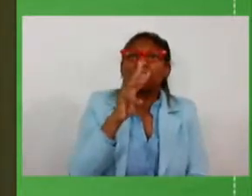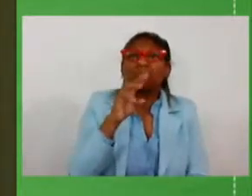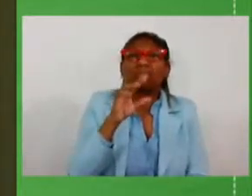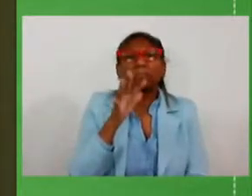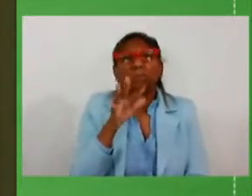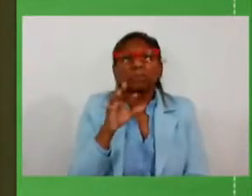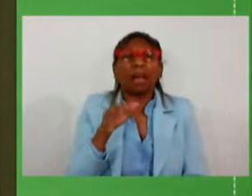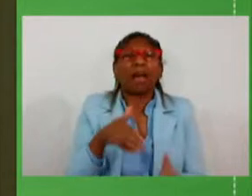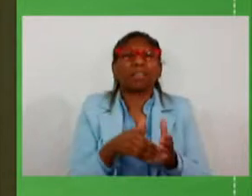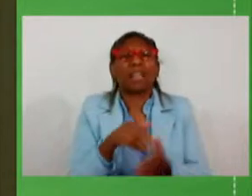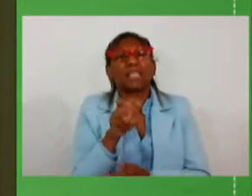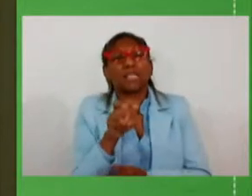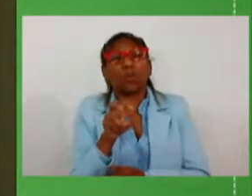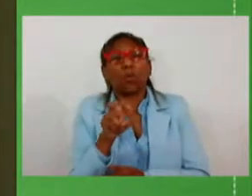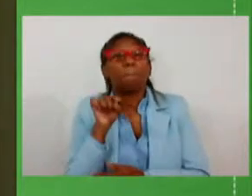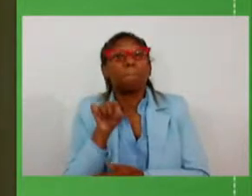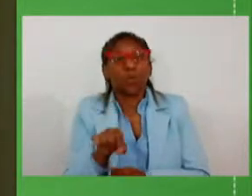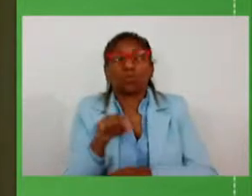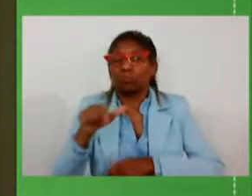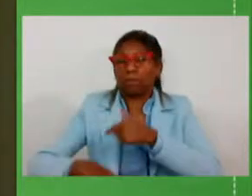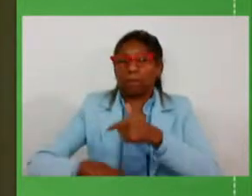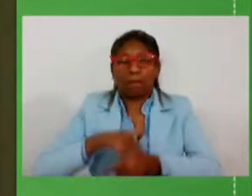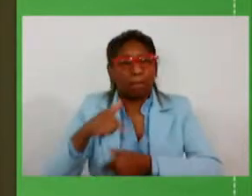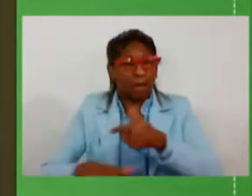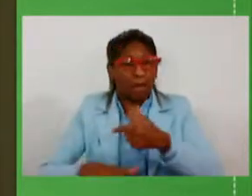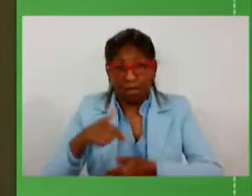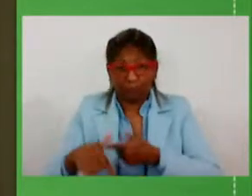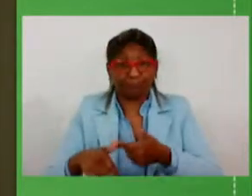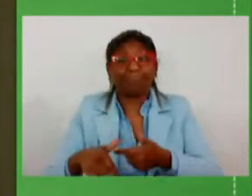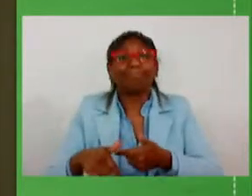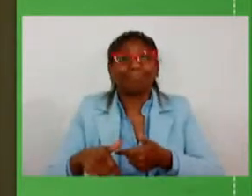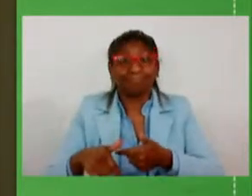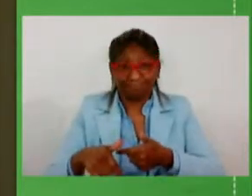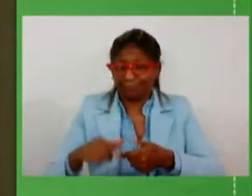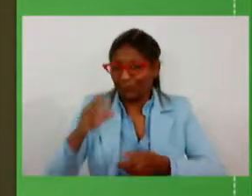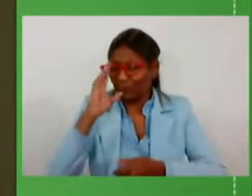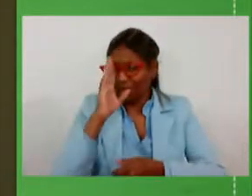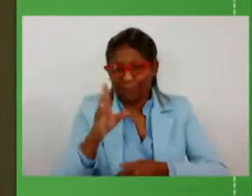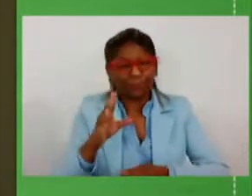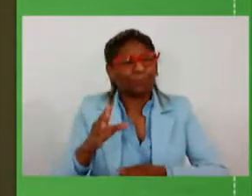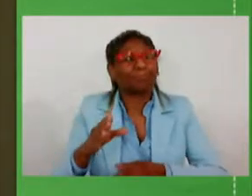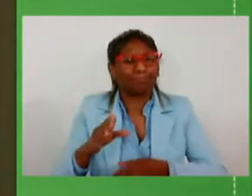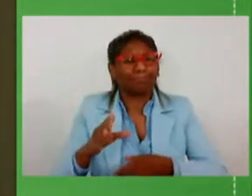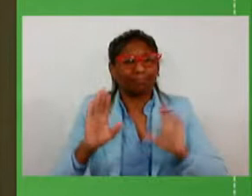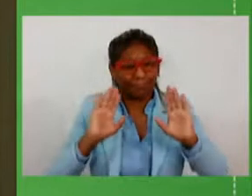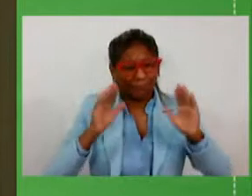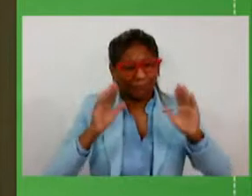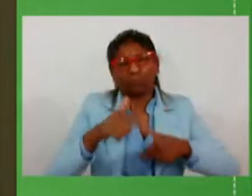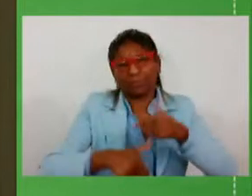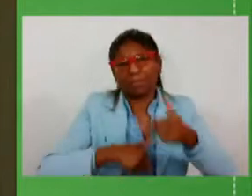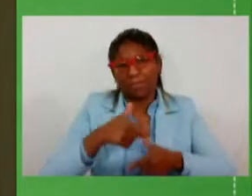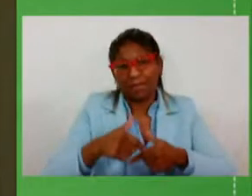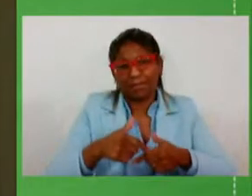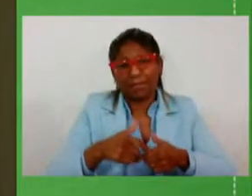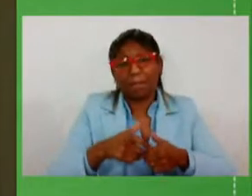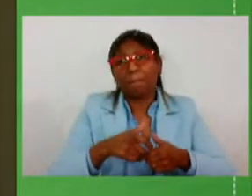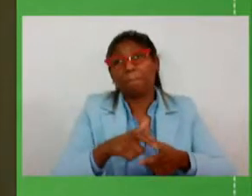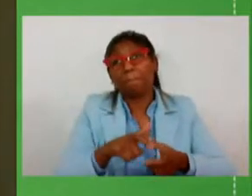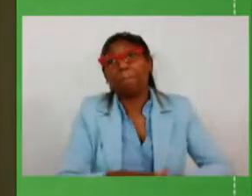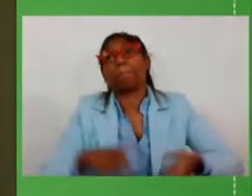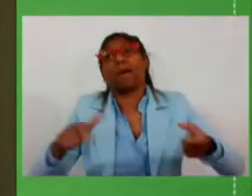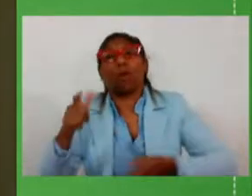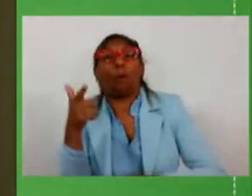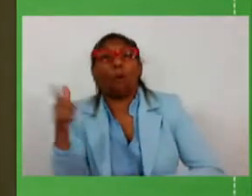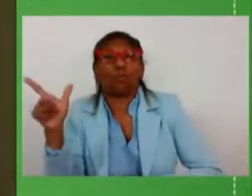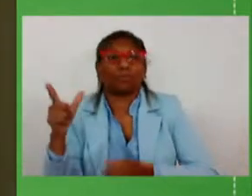nos investimentos feitos pelo tesouro do estado e tantos outros milhares ainda a serem viabilizados pelas